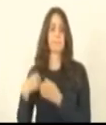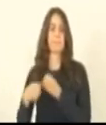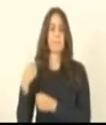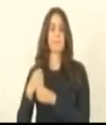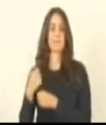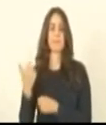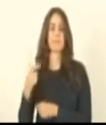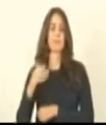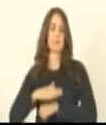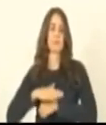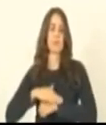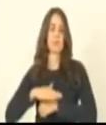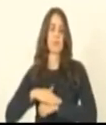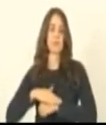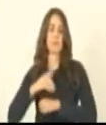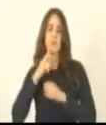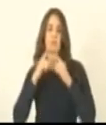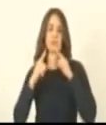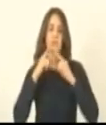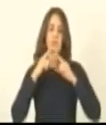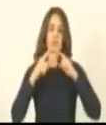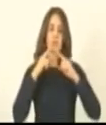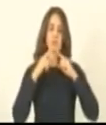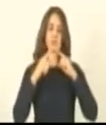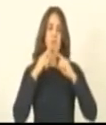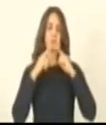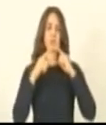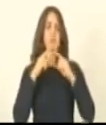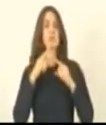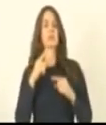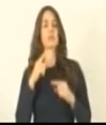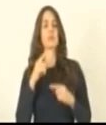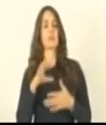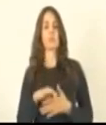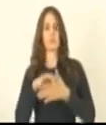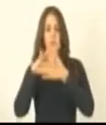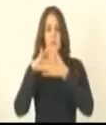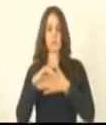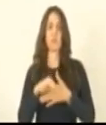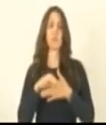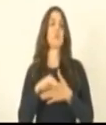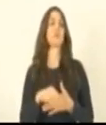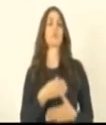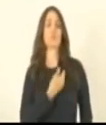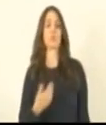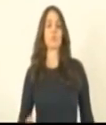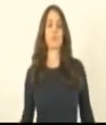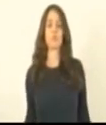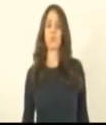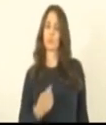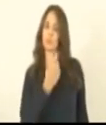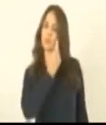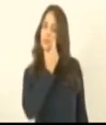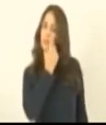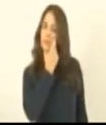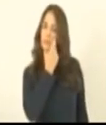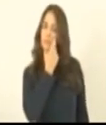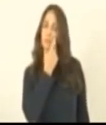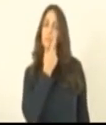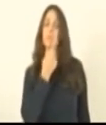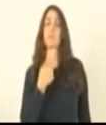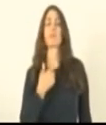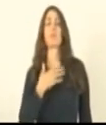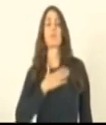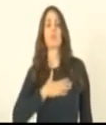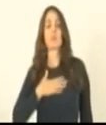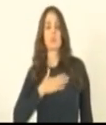houve tempo para dialogar com o então líder do governo, o deputado Dari Pagung. eu gostaria,